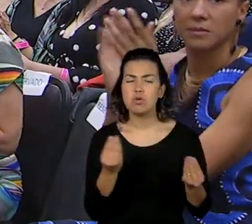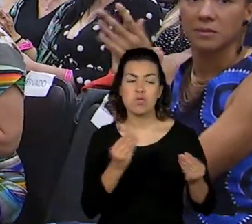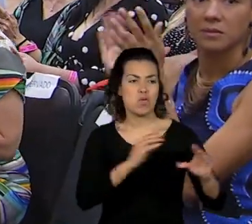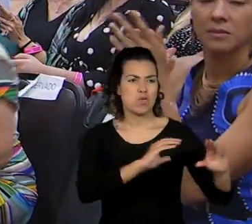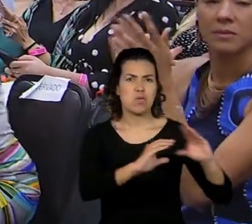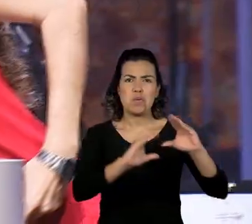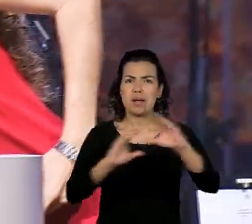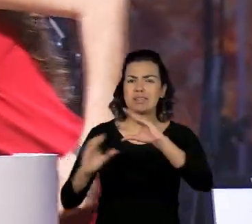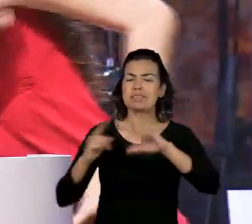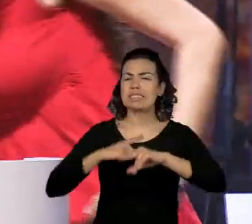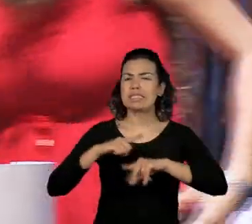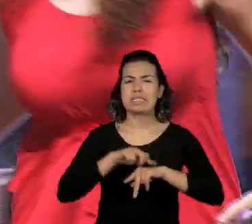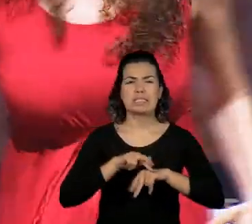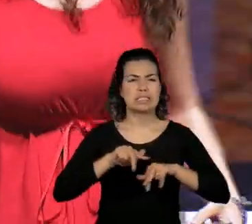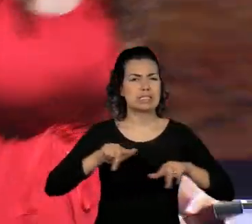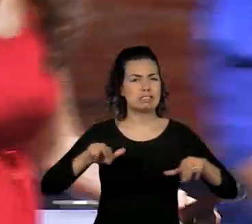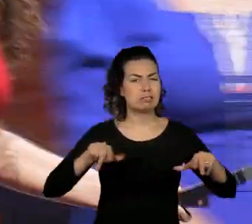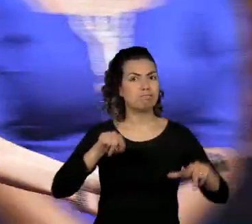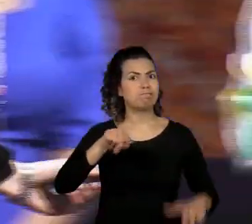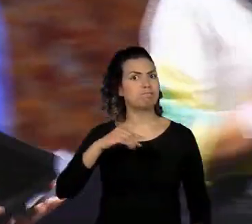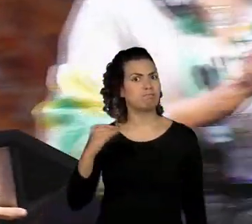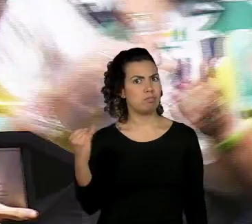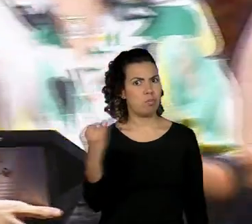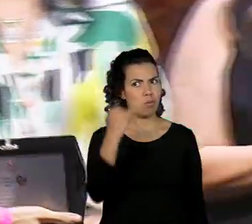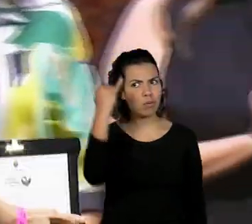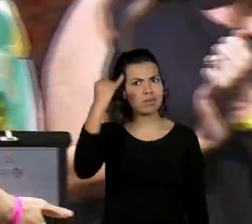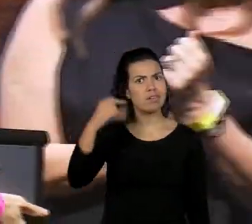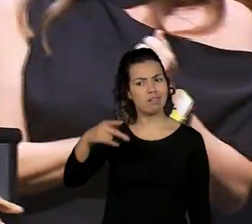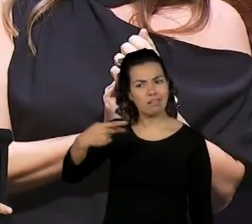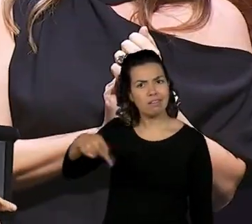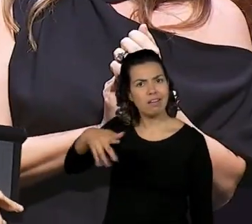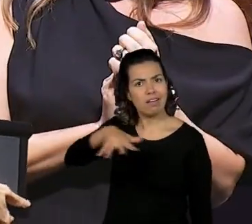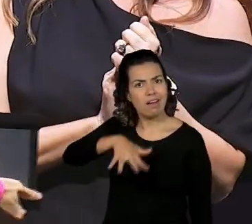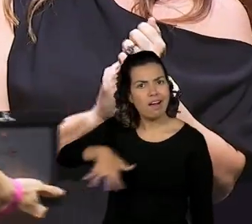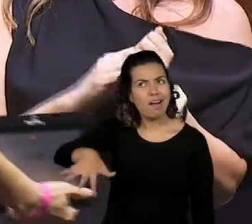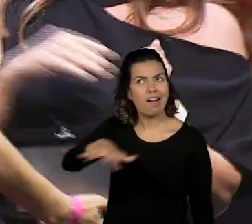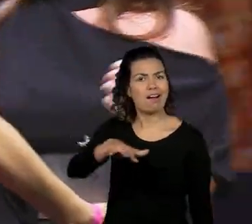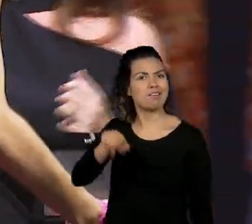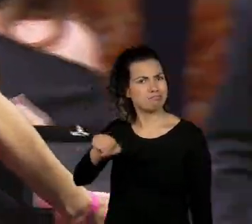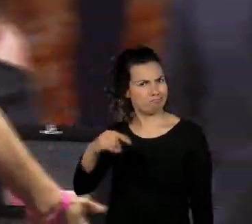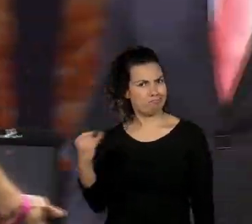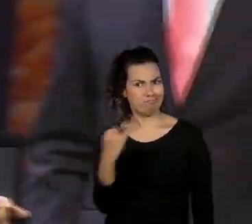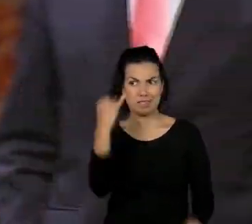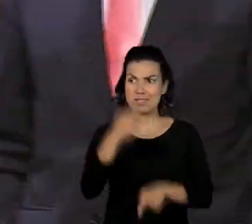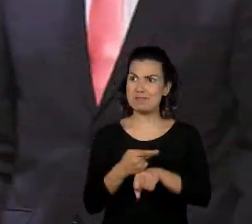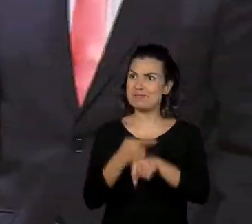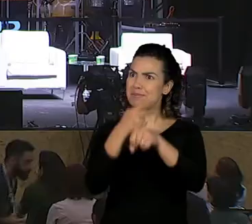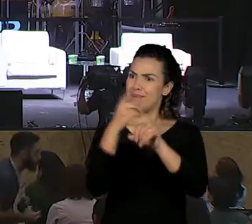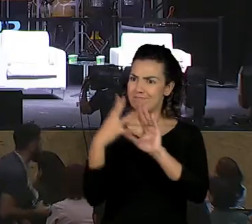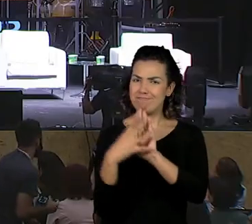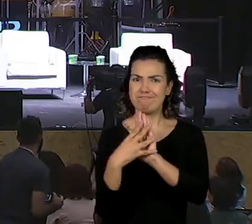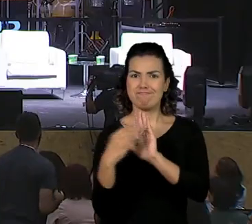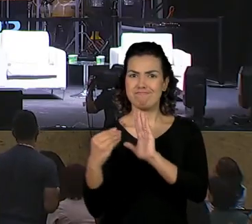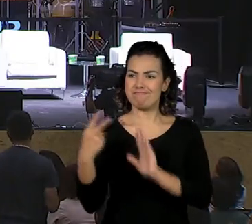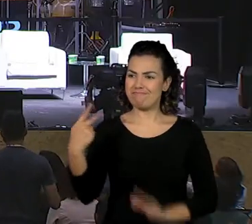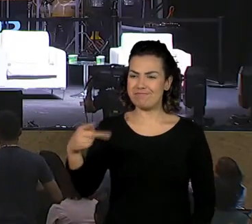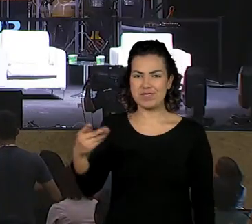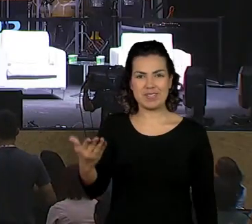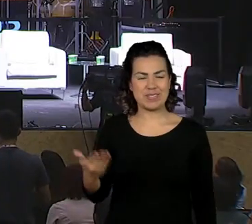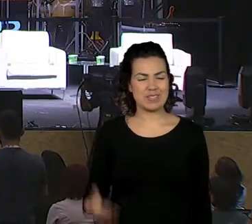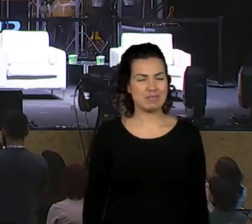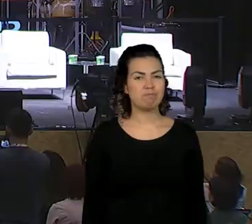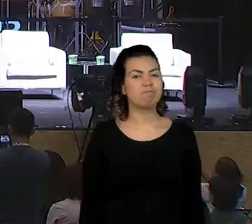importante para a comunidade, todos esses projetos representados nesse prêmio. Bem, também